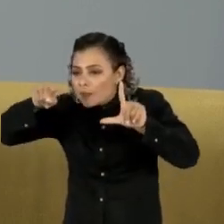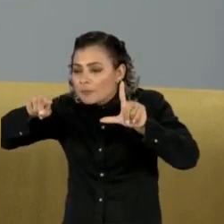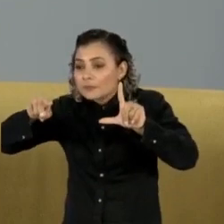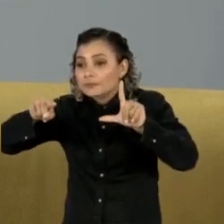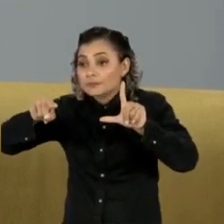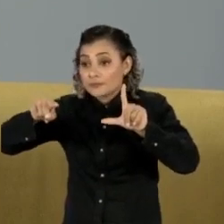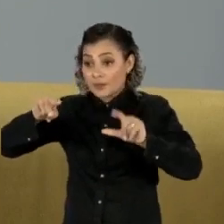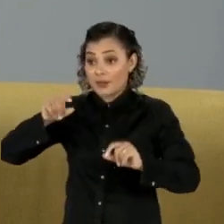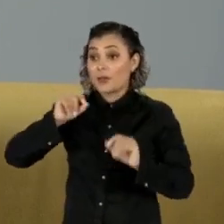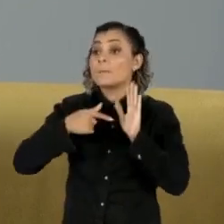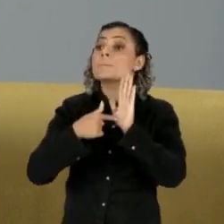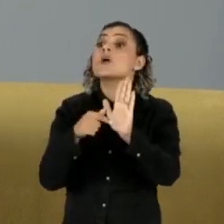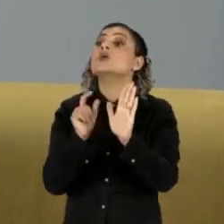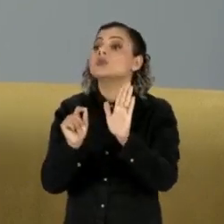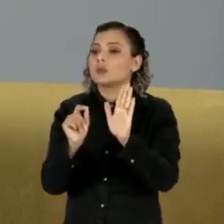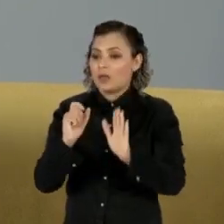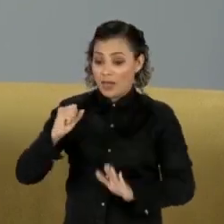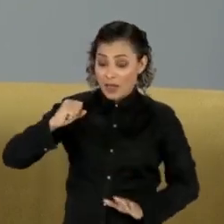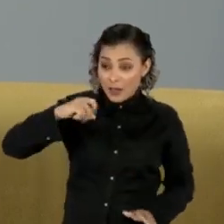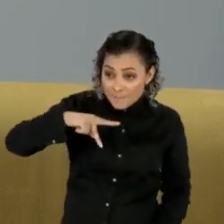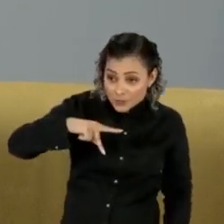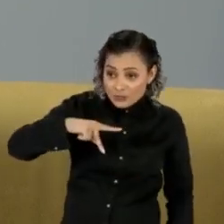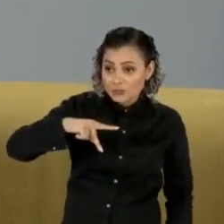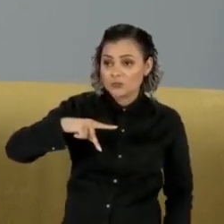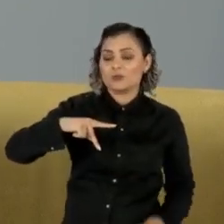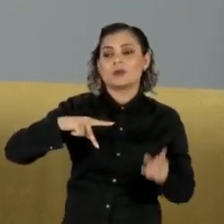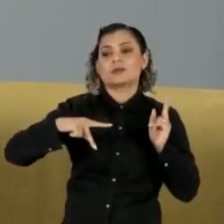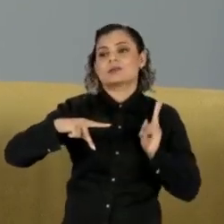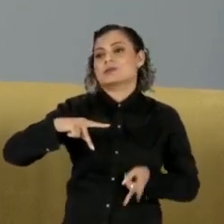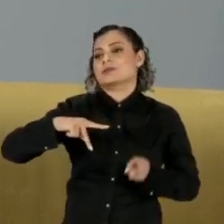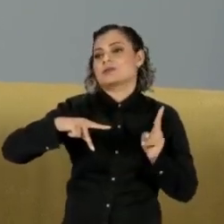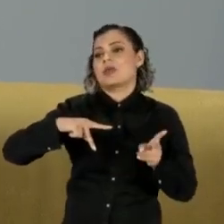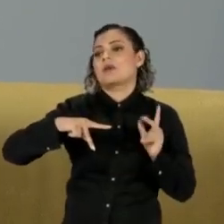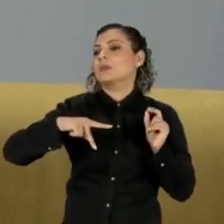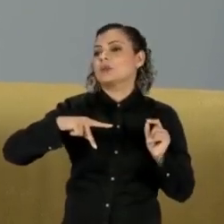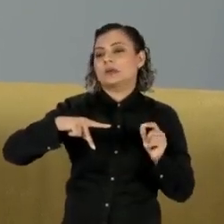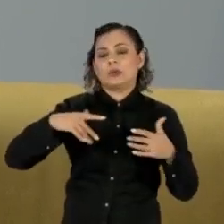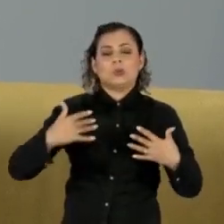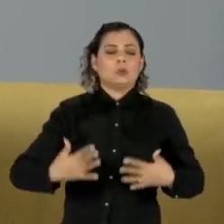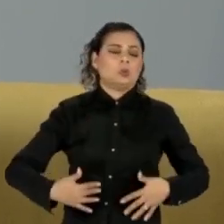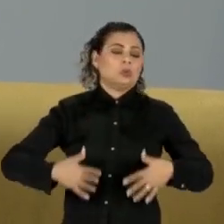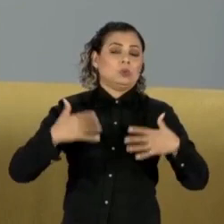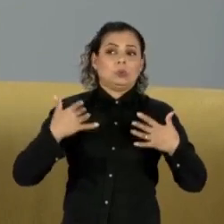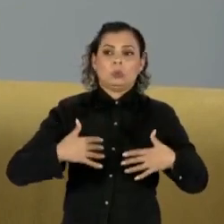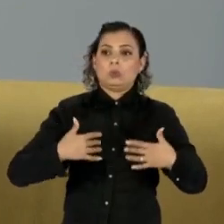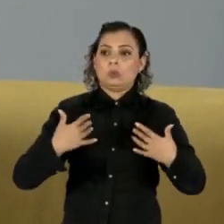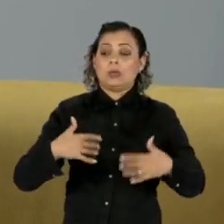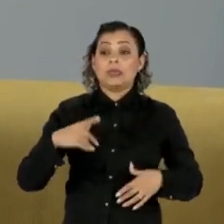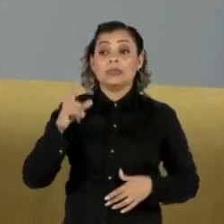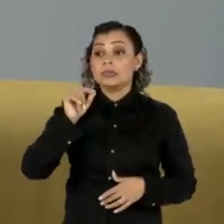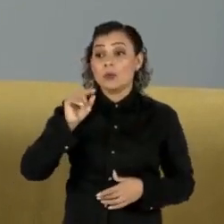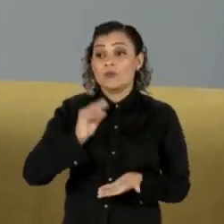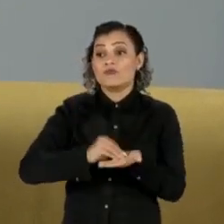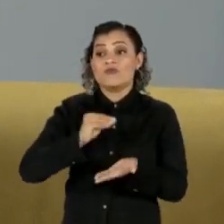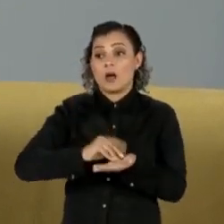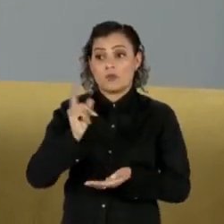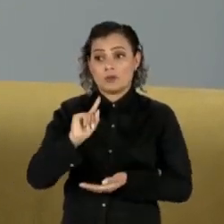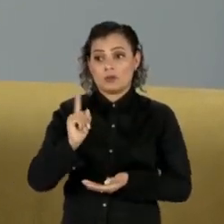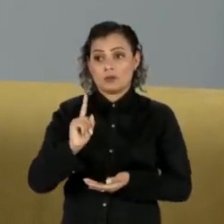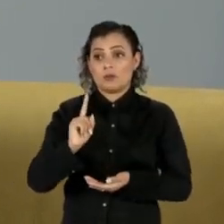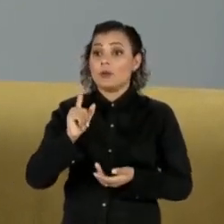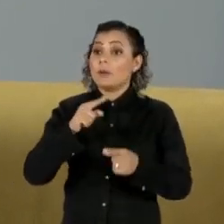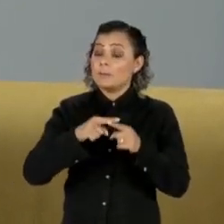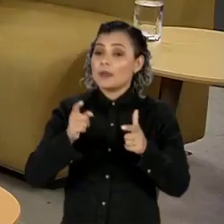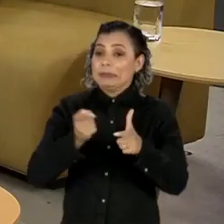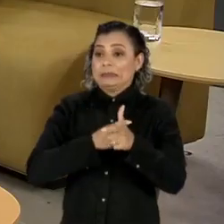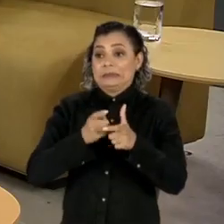previdência, ela sempre foi e é superavitária, ela não é deficitária. Onde é que está